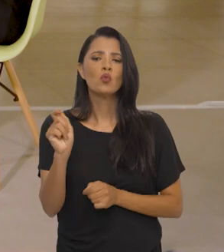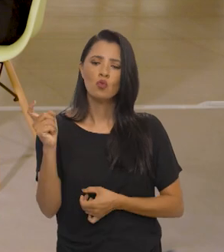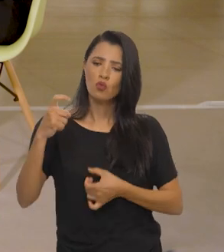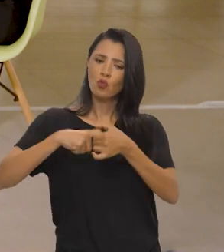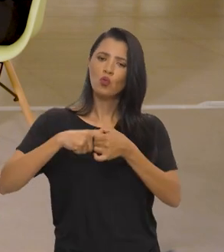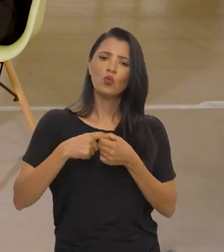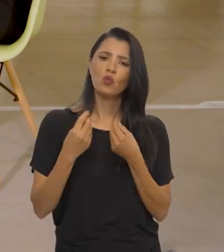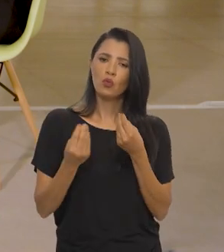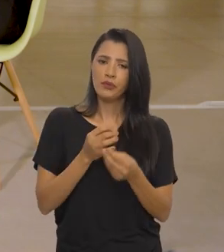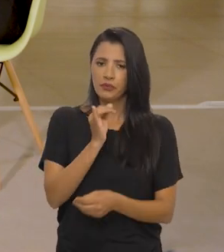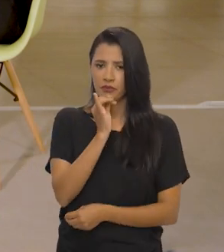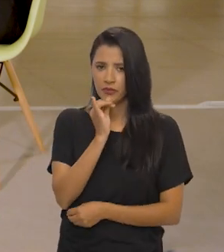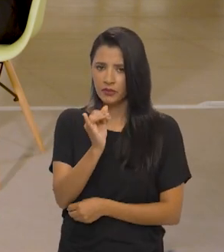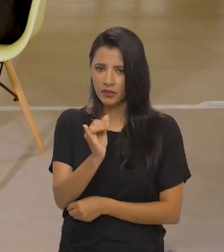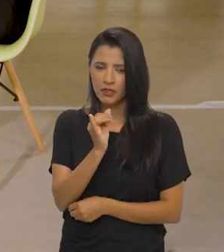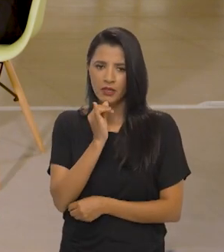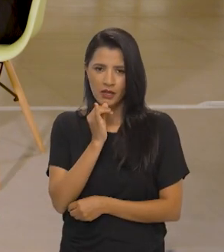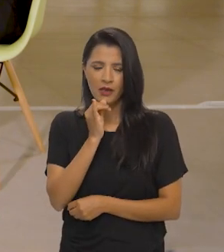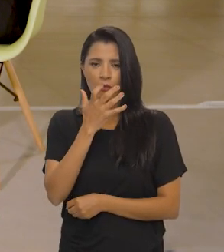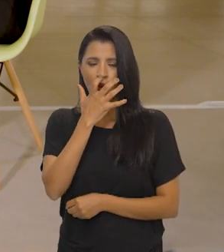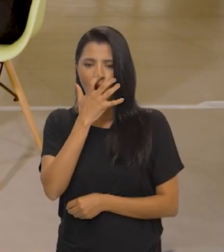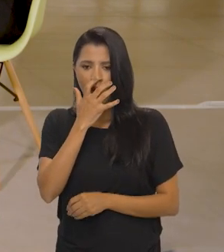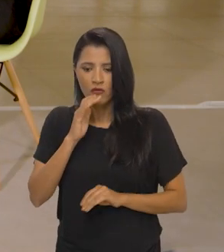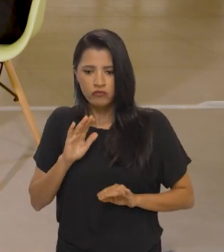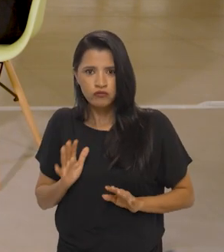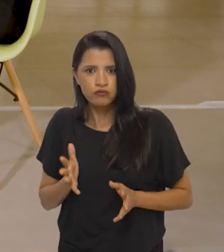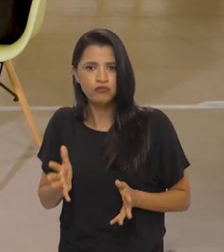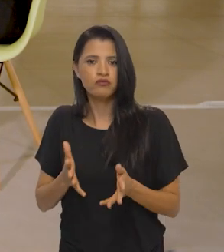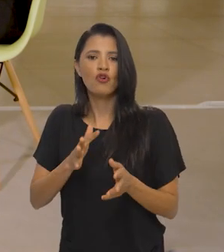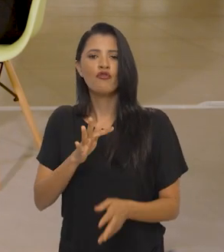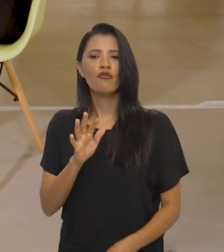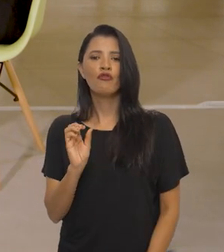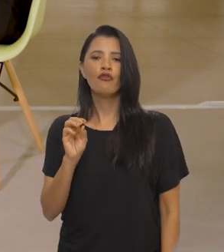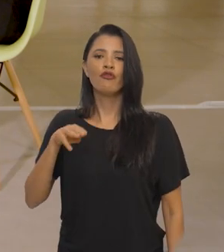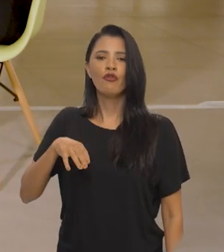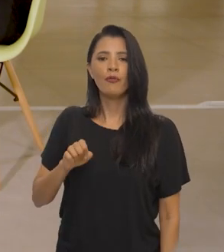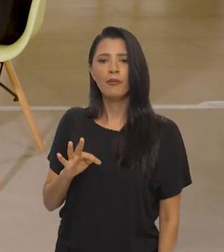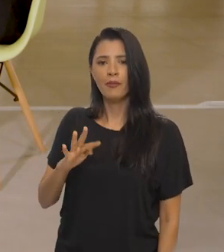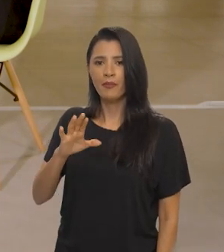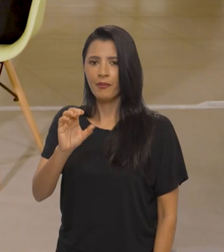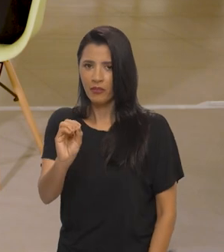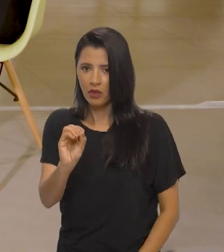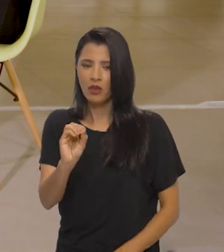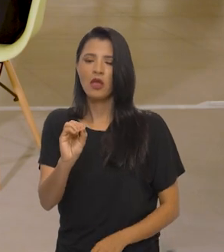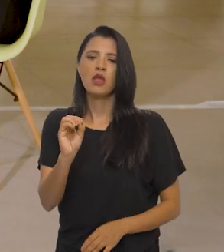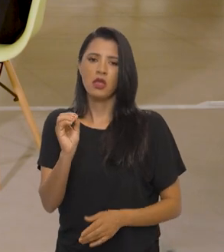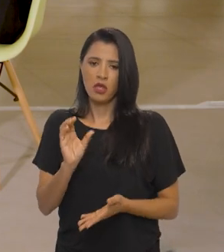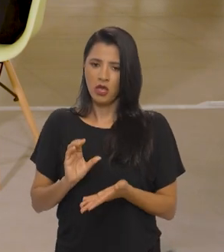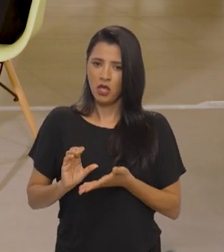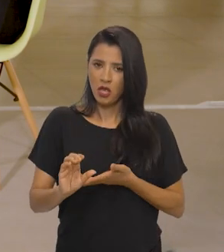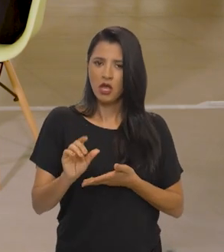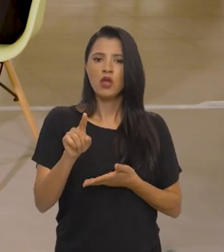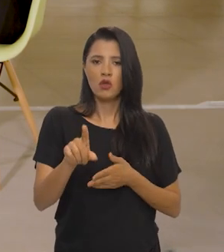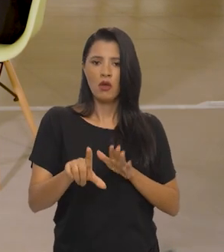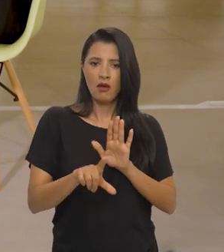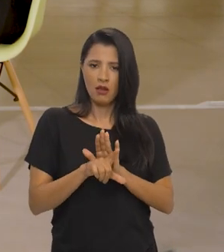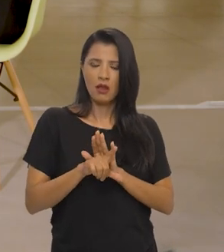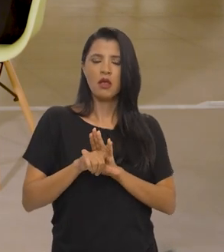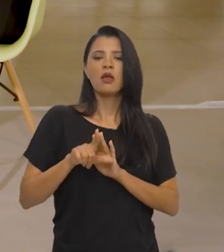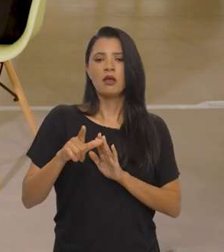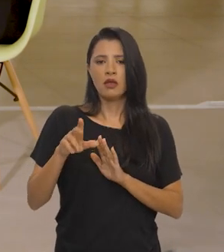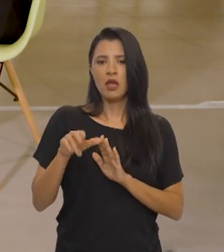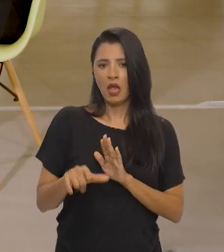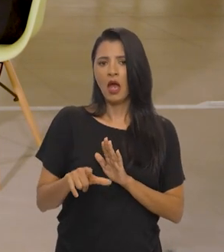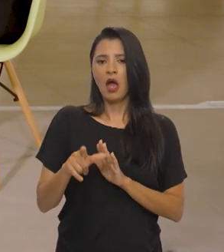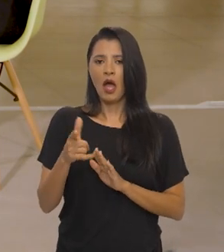recuperar, por exemplo, o espírito do fomento. vocês sabem que o fomento via